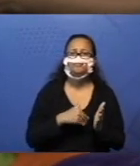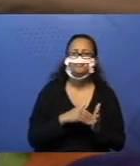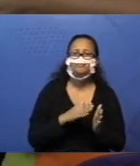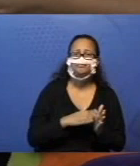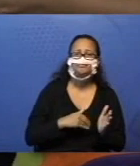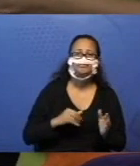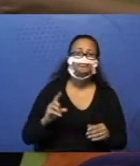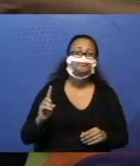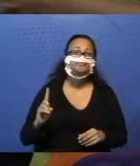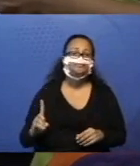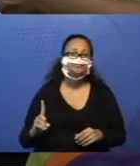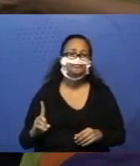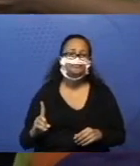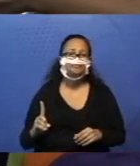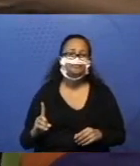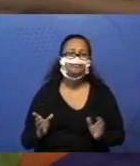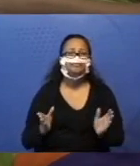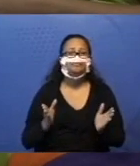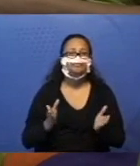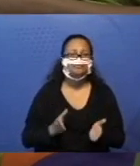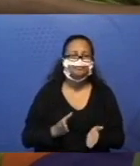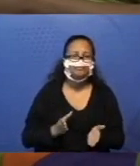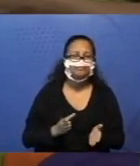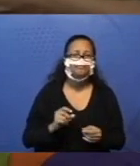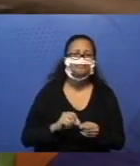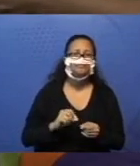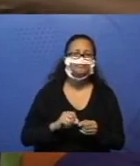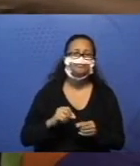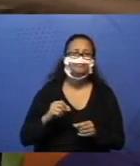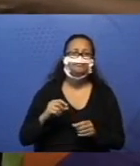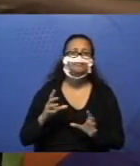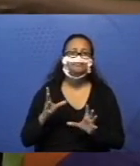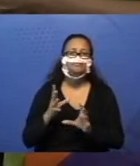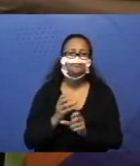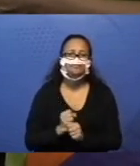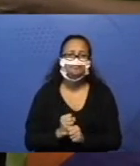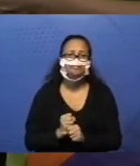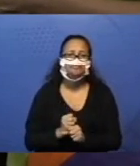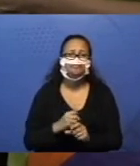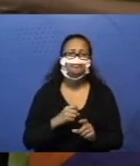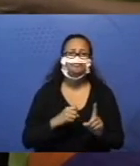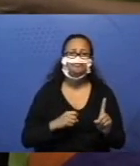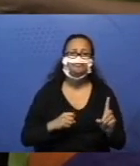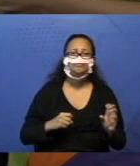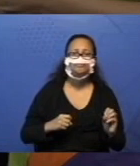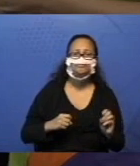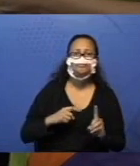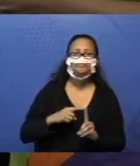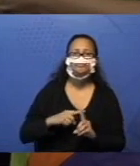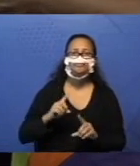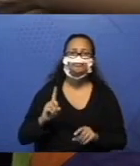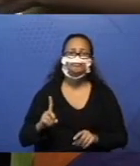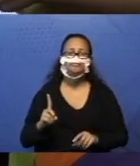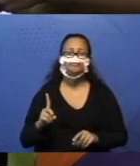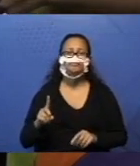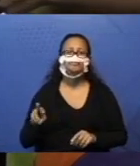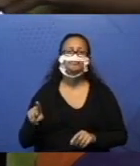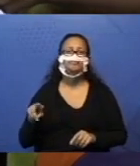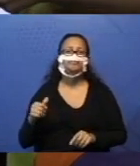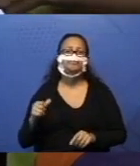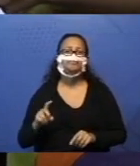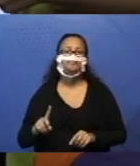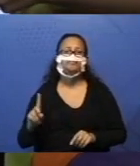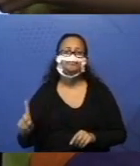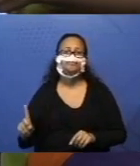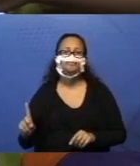vamos fazer uma adição. 10 mais 1, que é igual a 11.